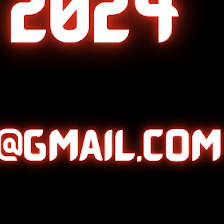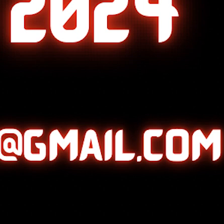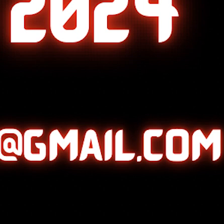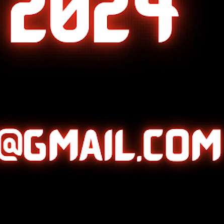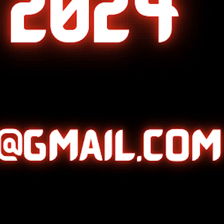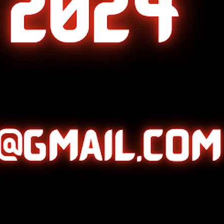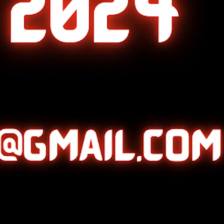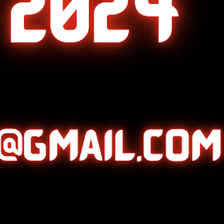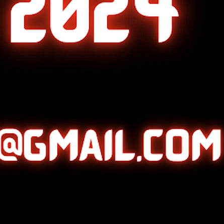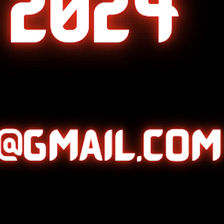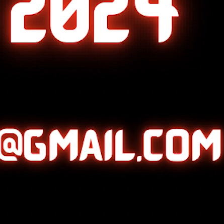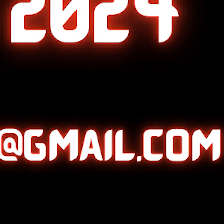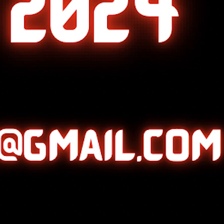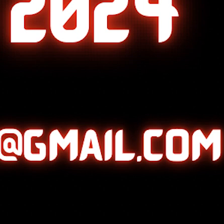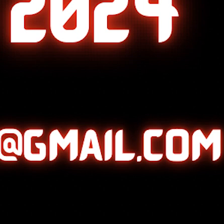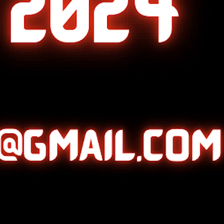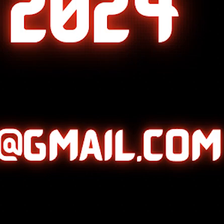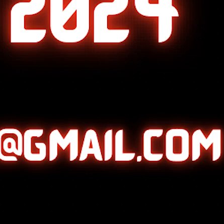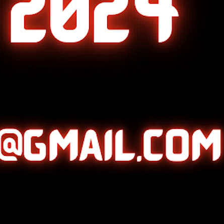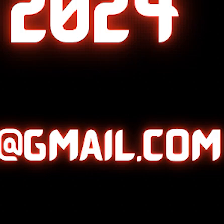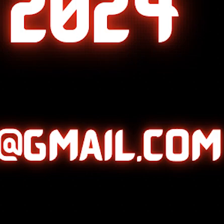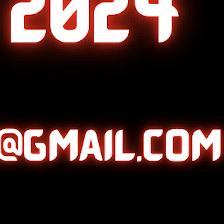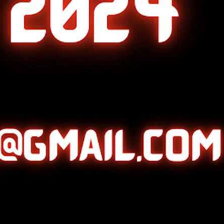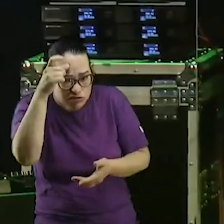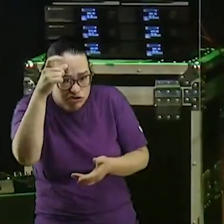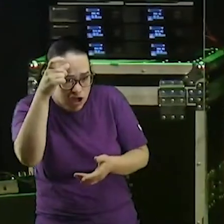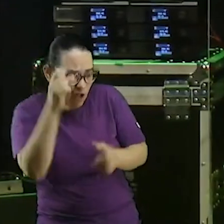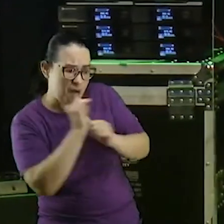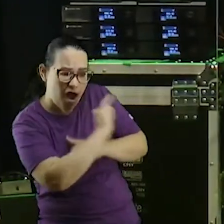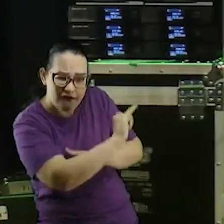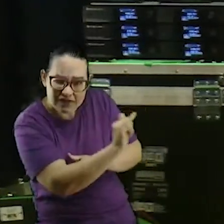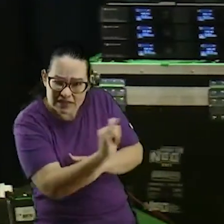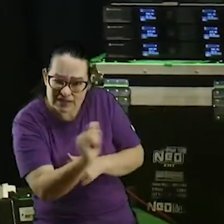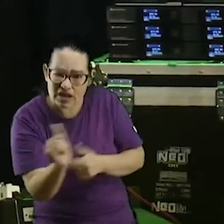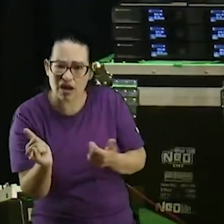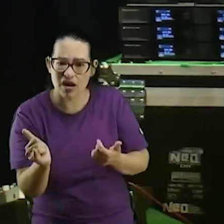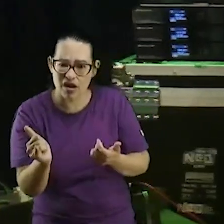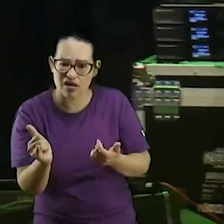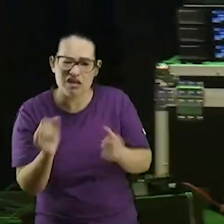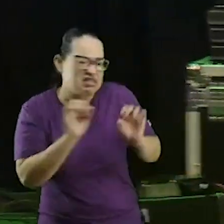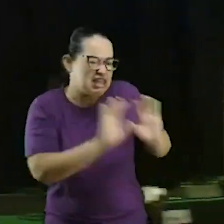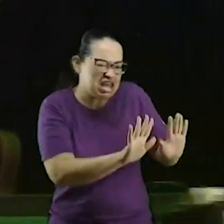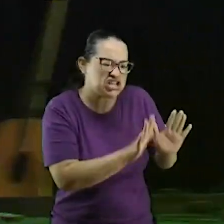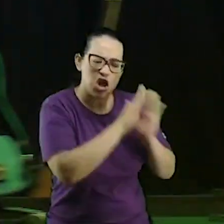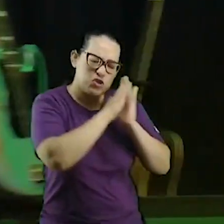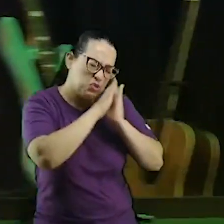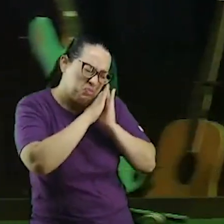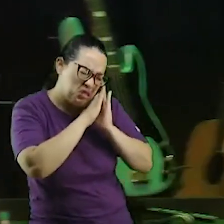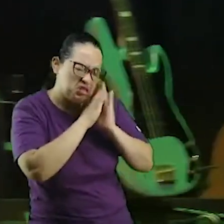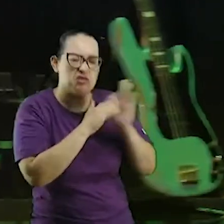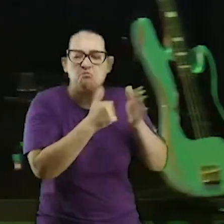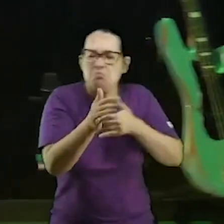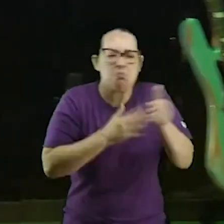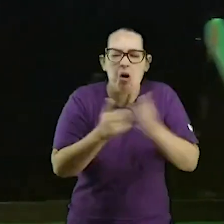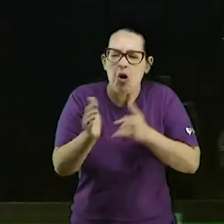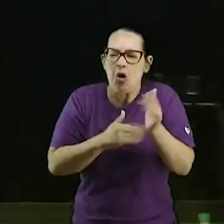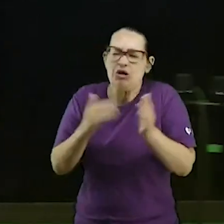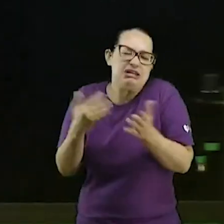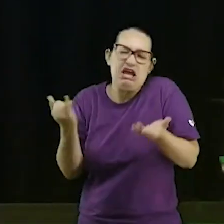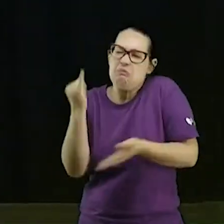o tamanho da sua fé deixe eles dormindo façam ele não se importar com o culto